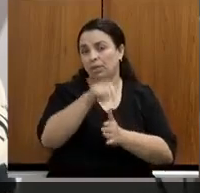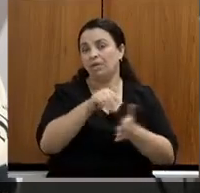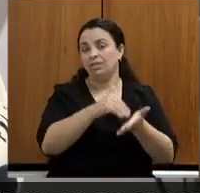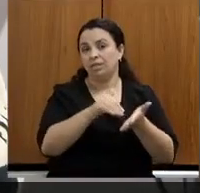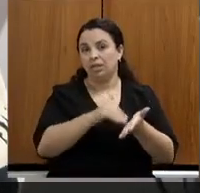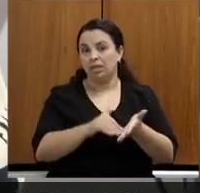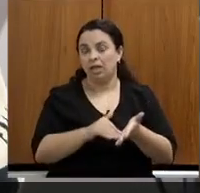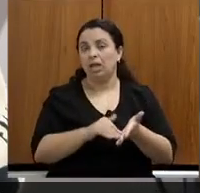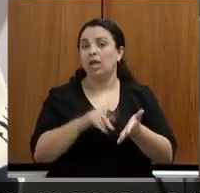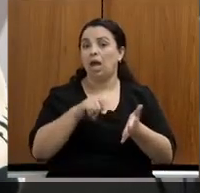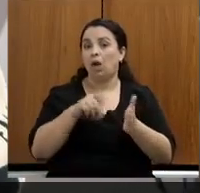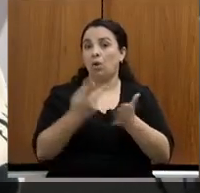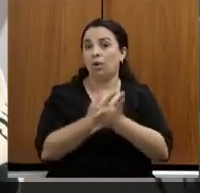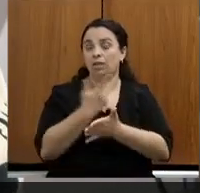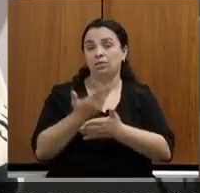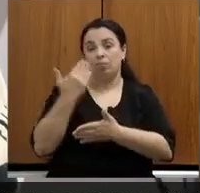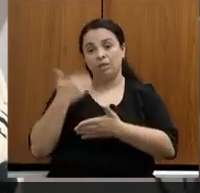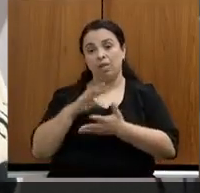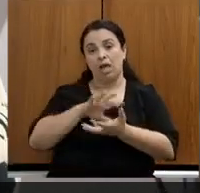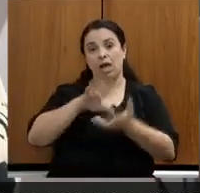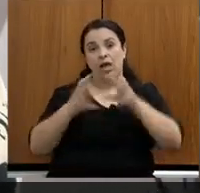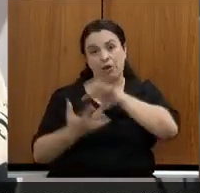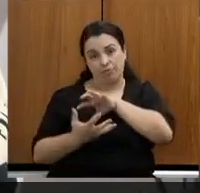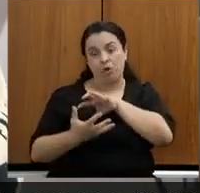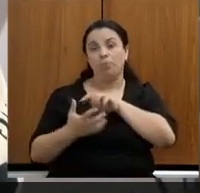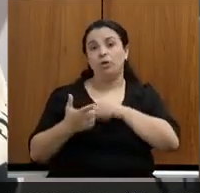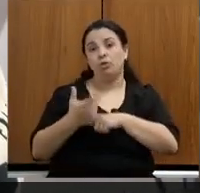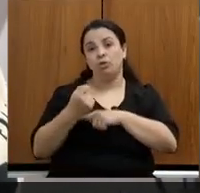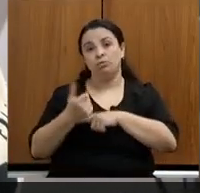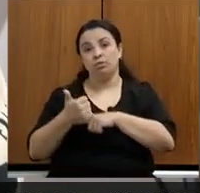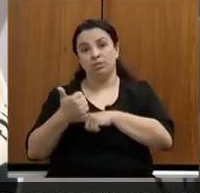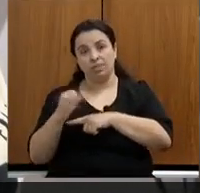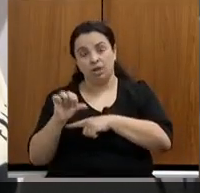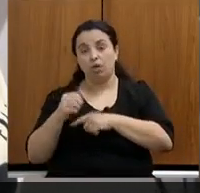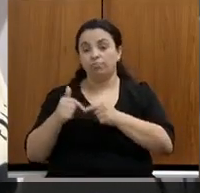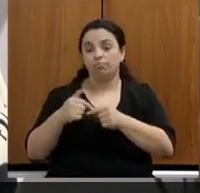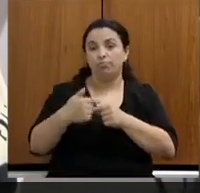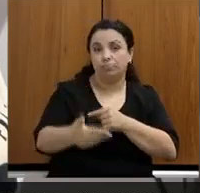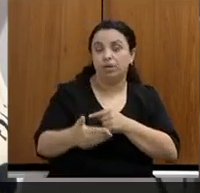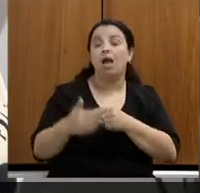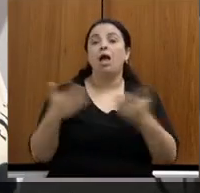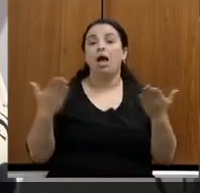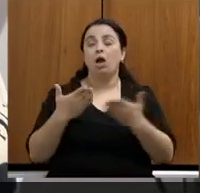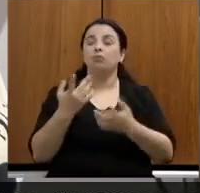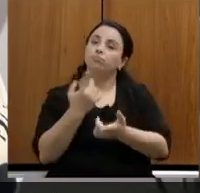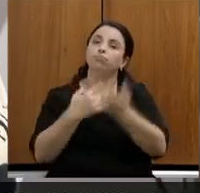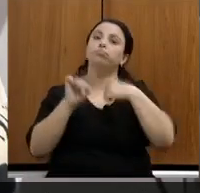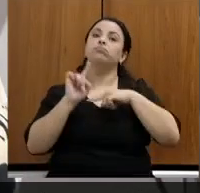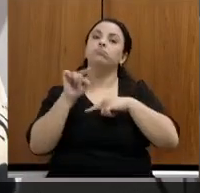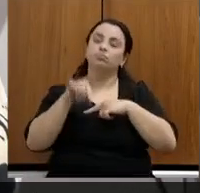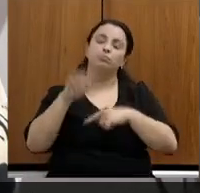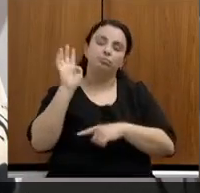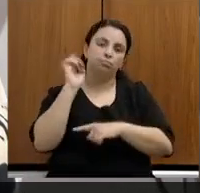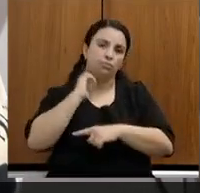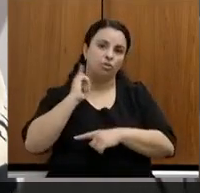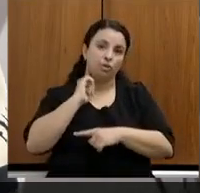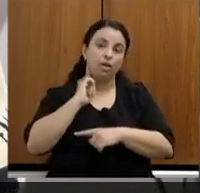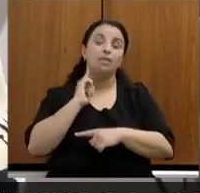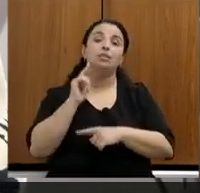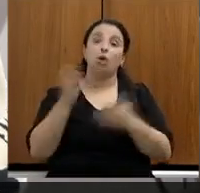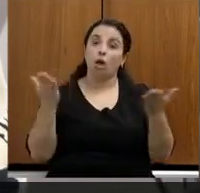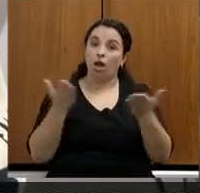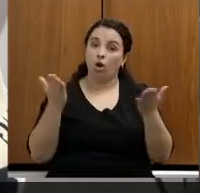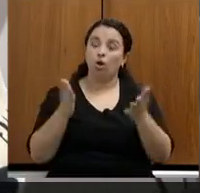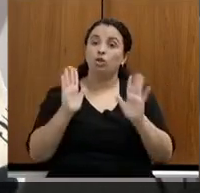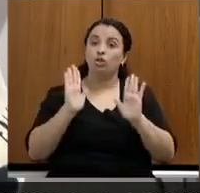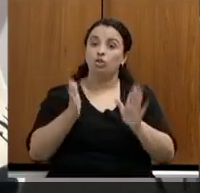em 2019, que tem avançado significativamente no Estado de Minas Gerais. Então, estamos concluindo agora o